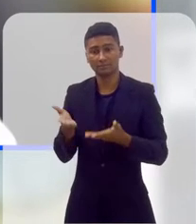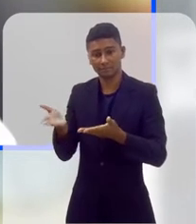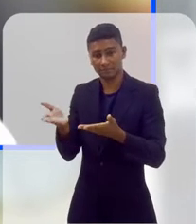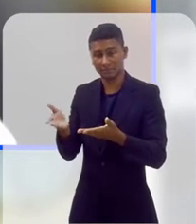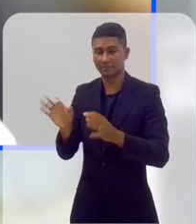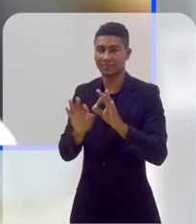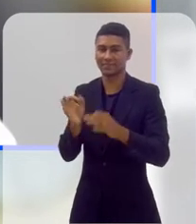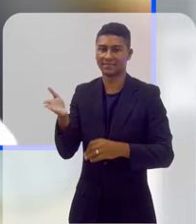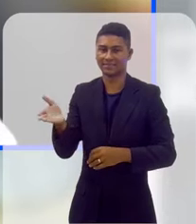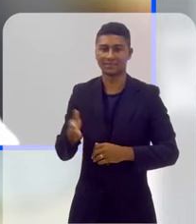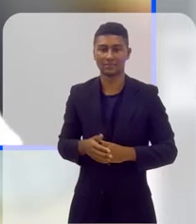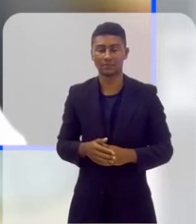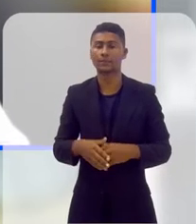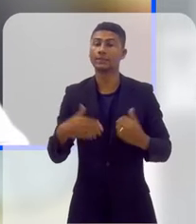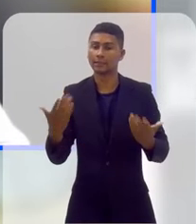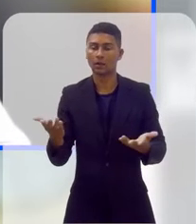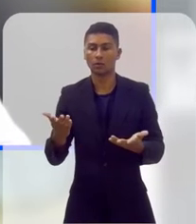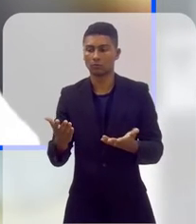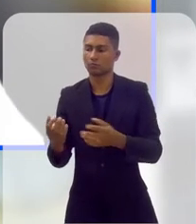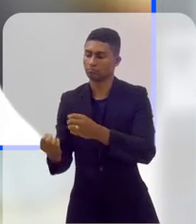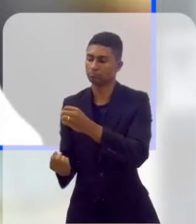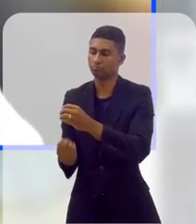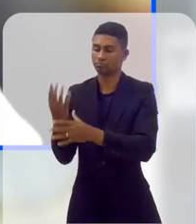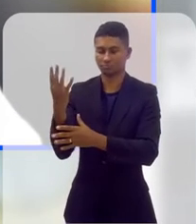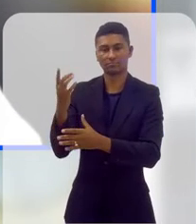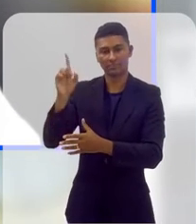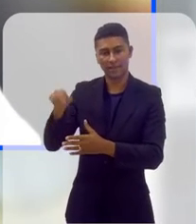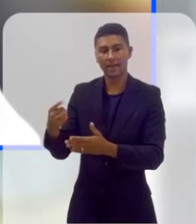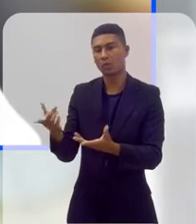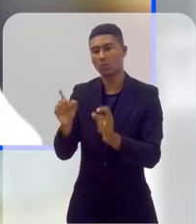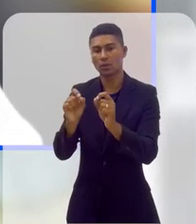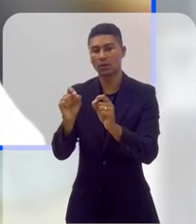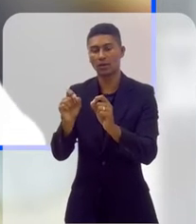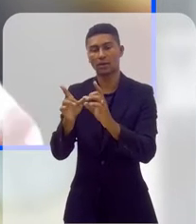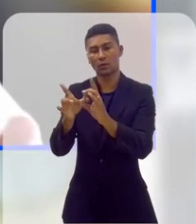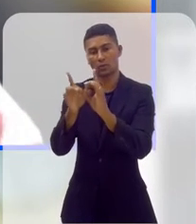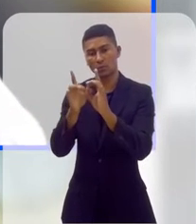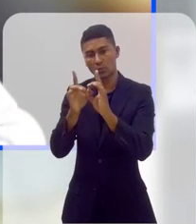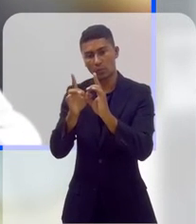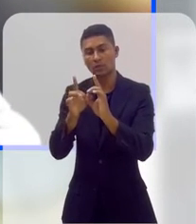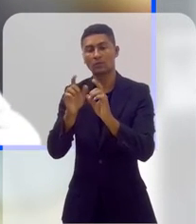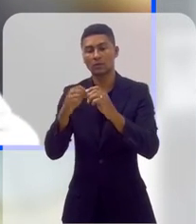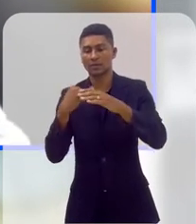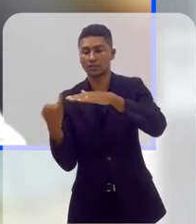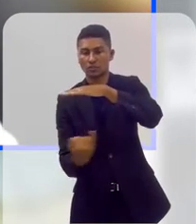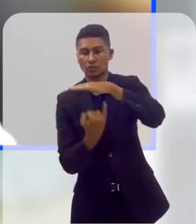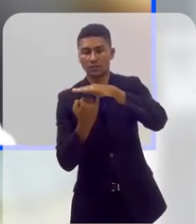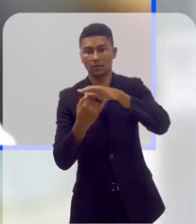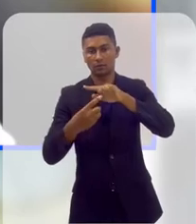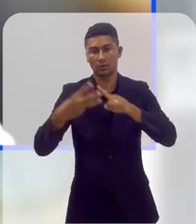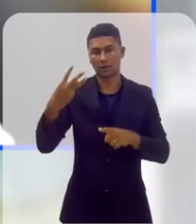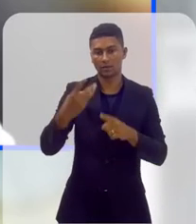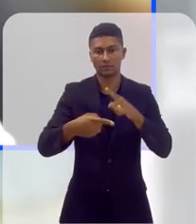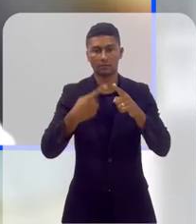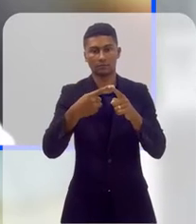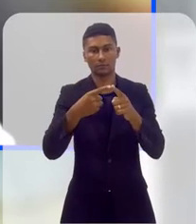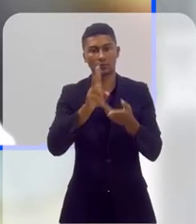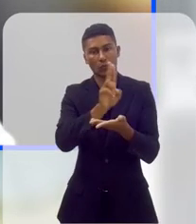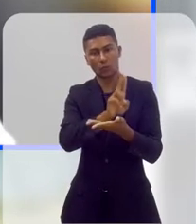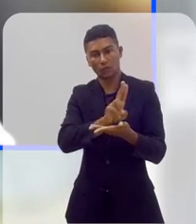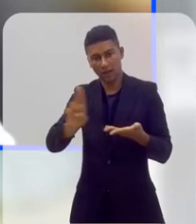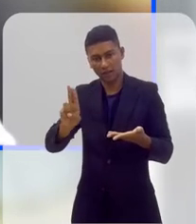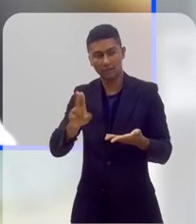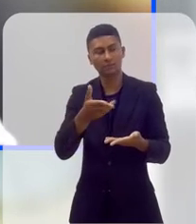através desse projeto. Então basicamente a clínica nasce nessa perspectiva da junção de três instituições. Da